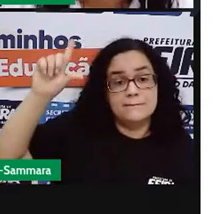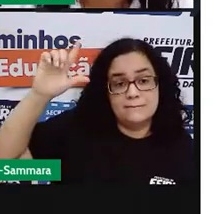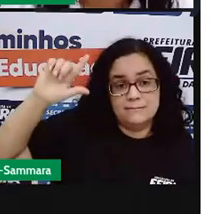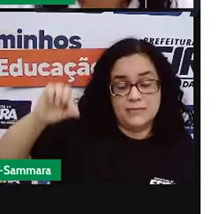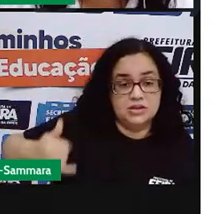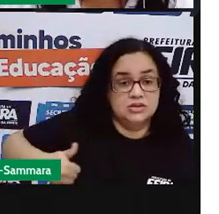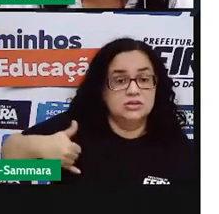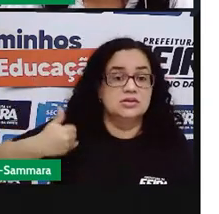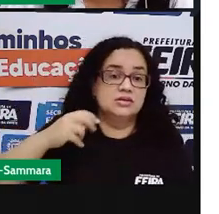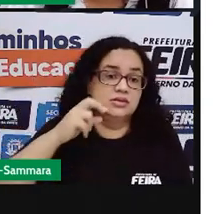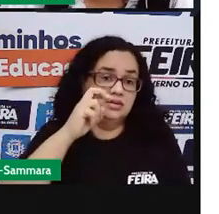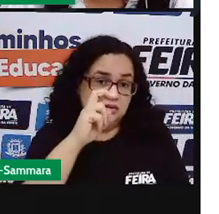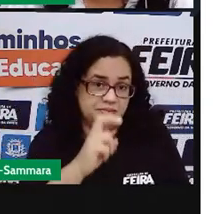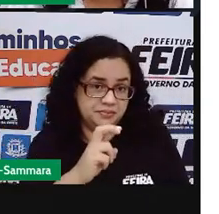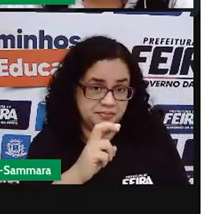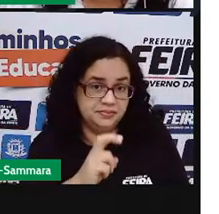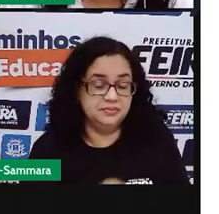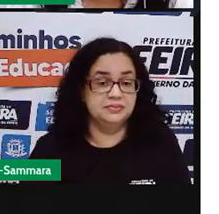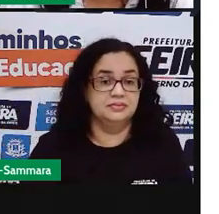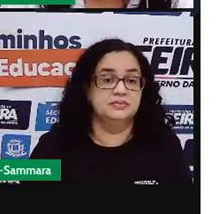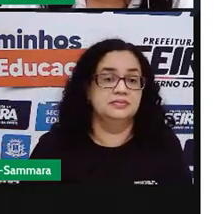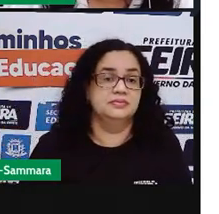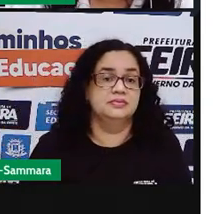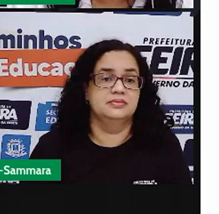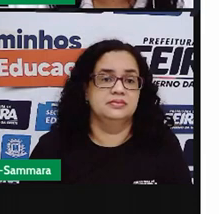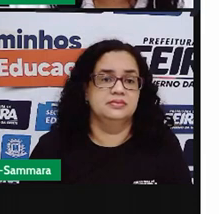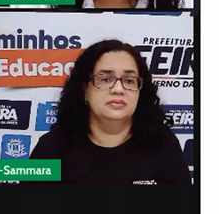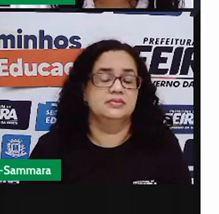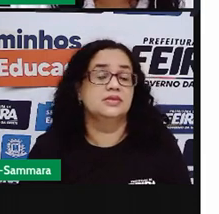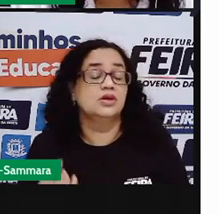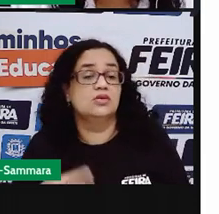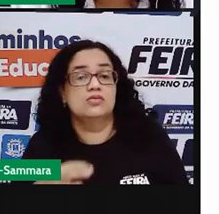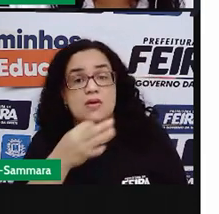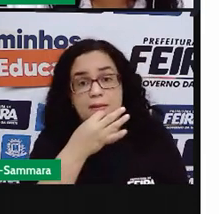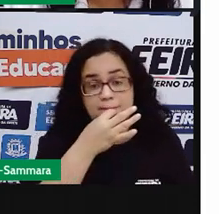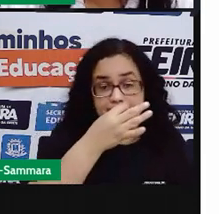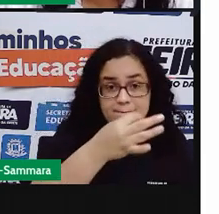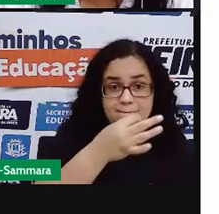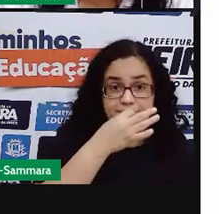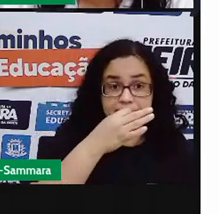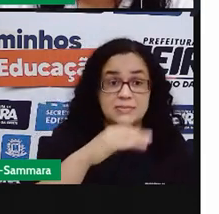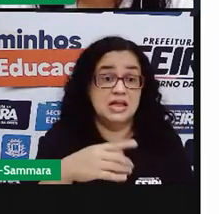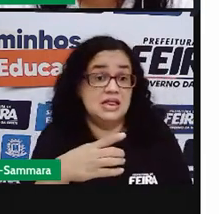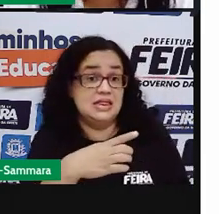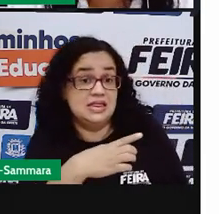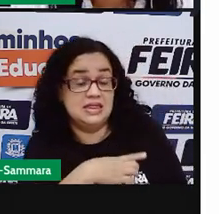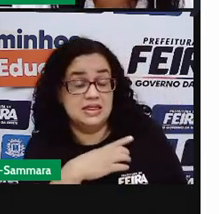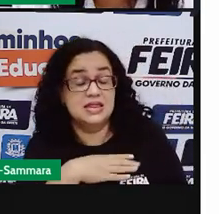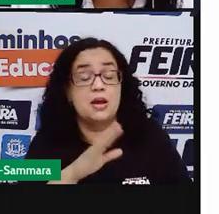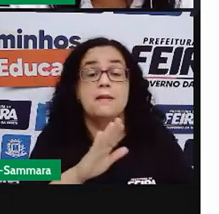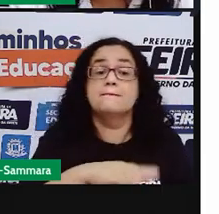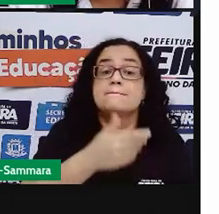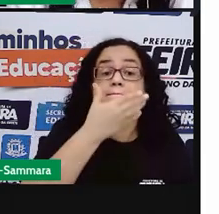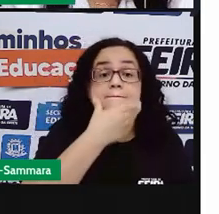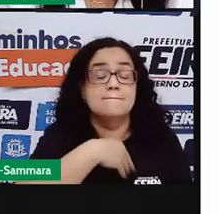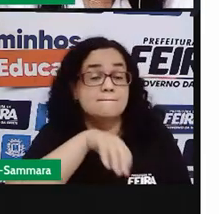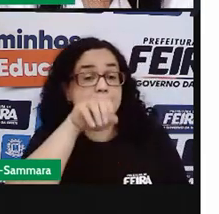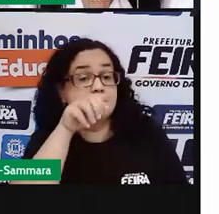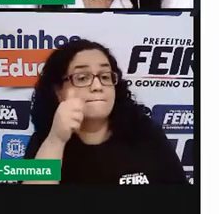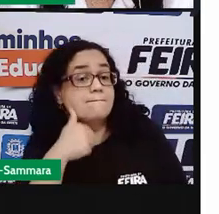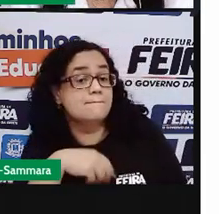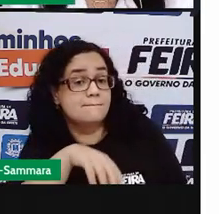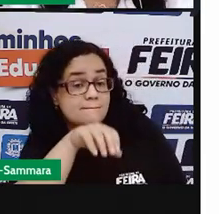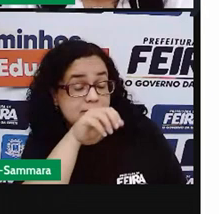contra paralisia infantil. O objetivo aqui é convencer pais e responsáveis a